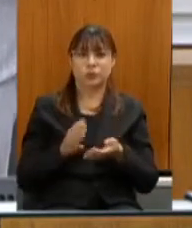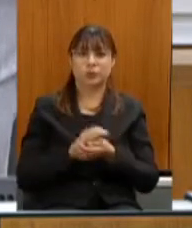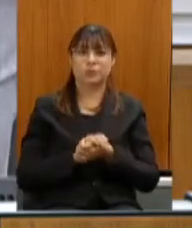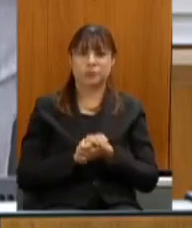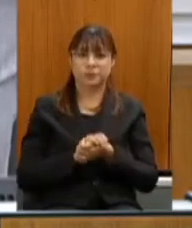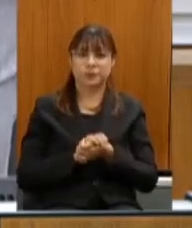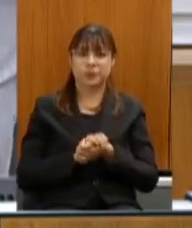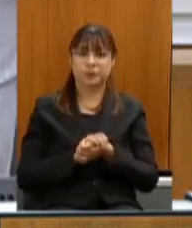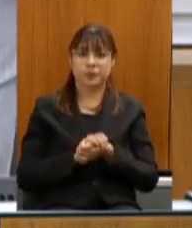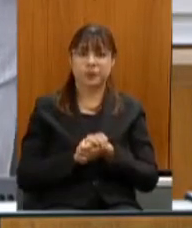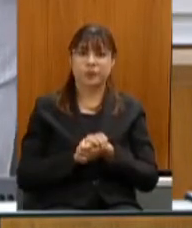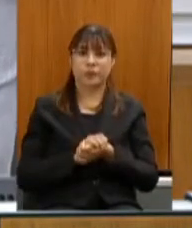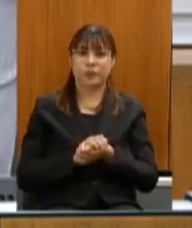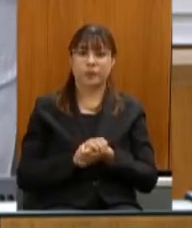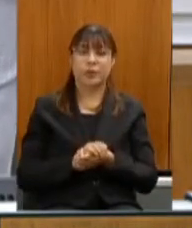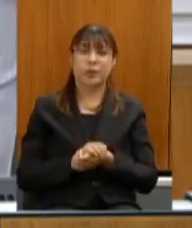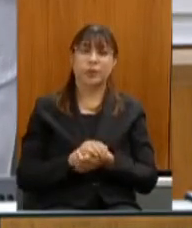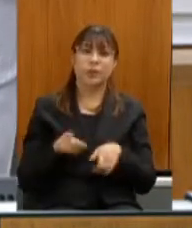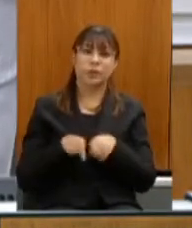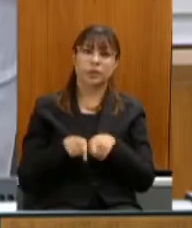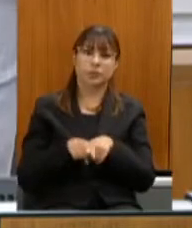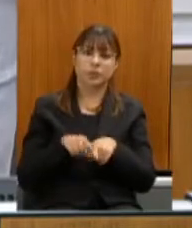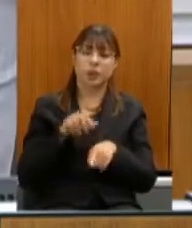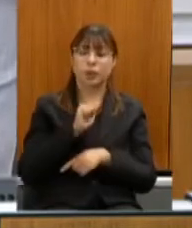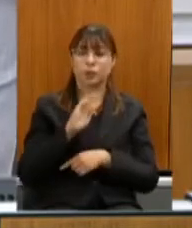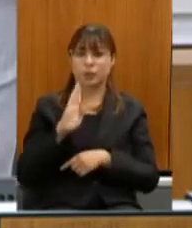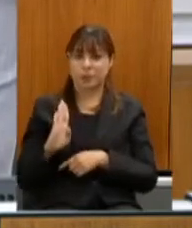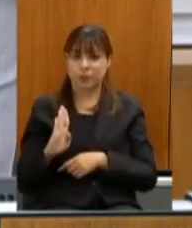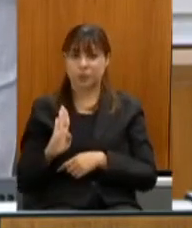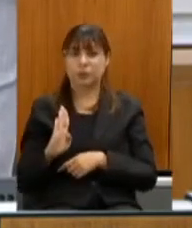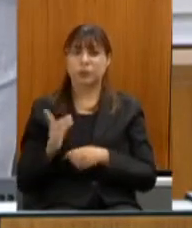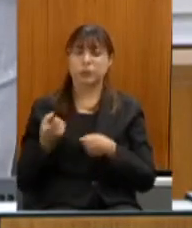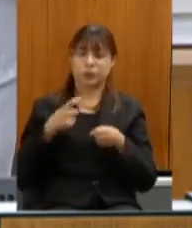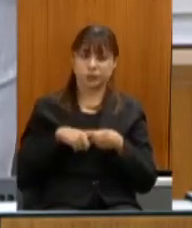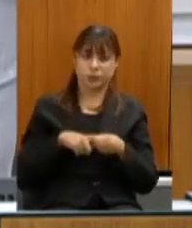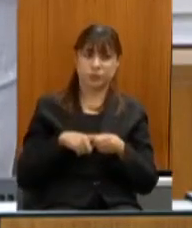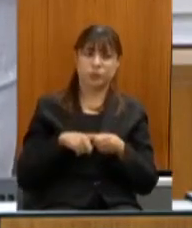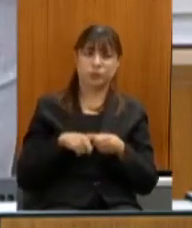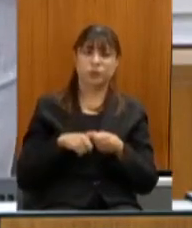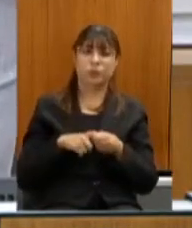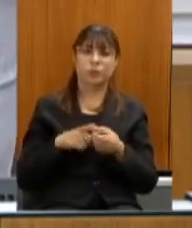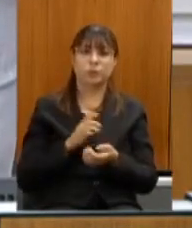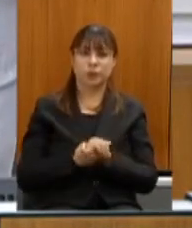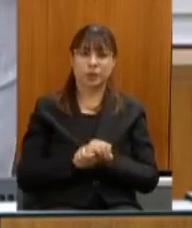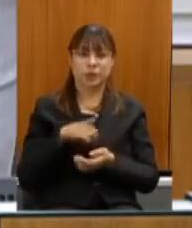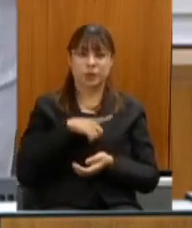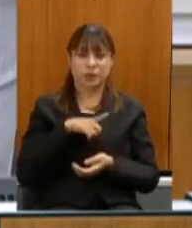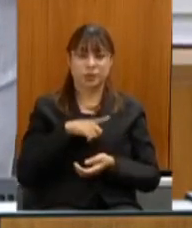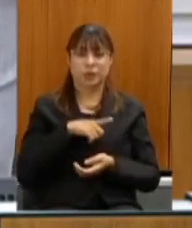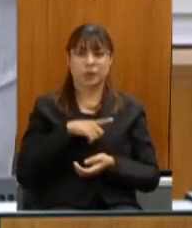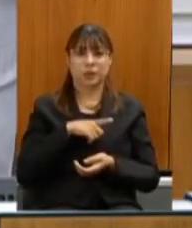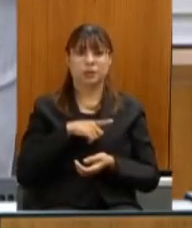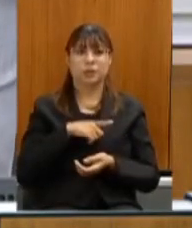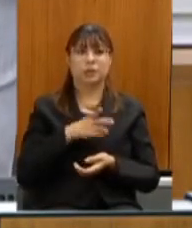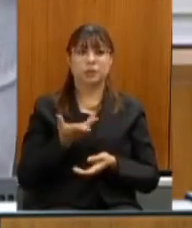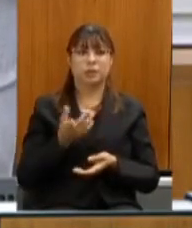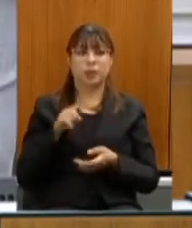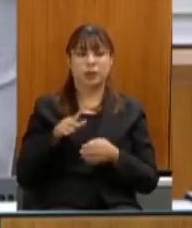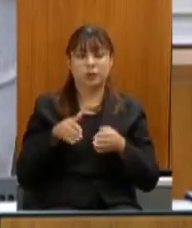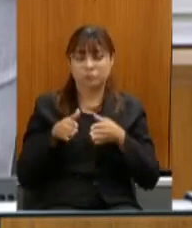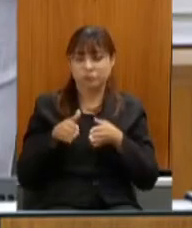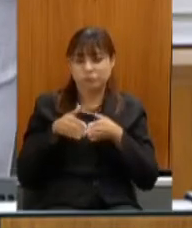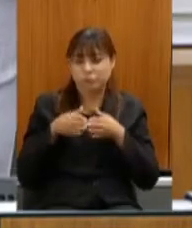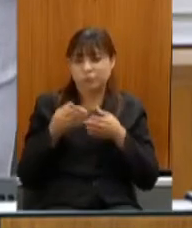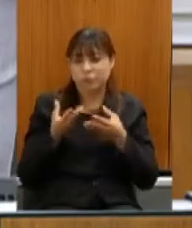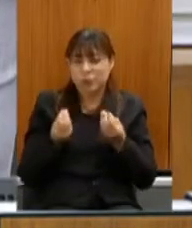isso é fundamental para a lei Aldeblanc que no retorno dá certo isso vai inibir um monte de gente eu